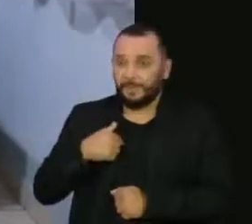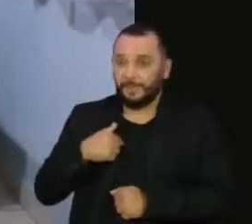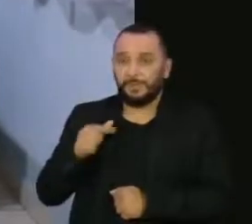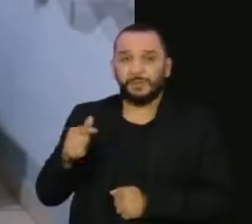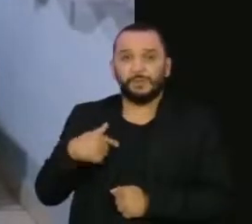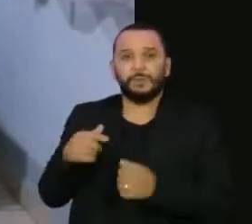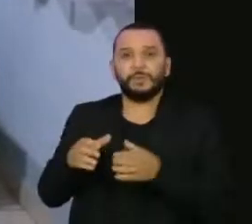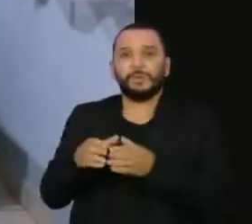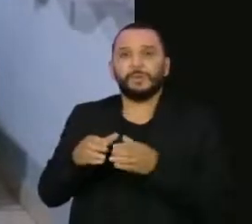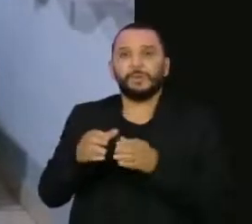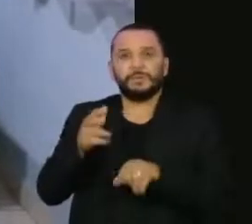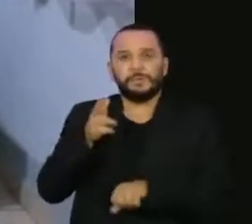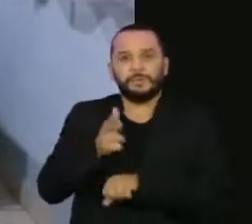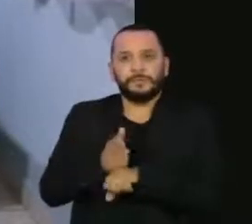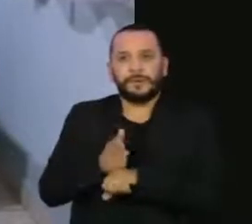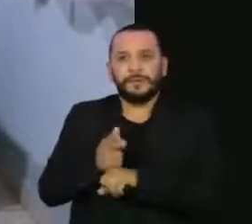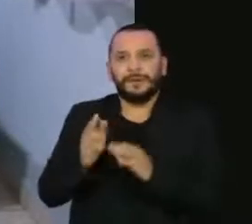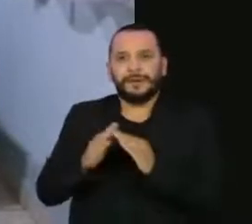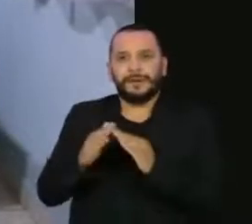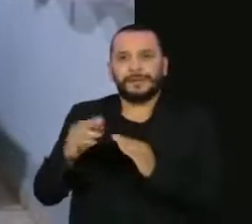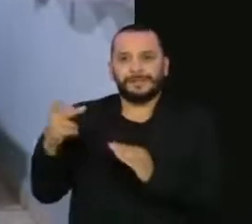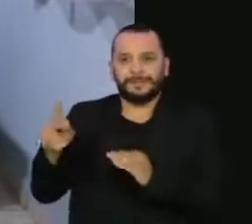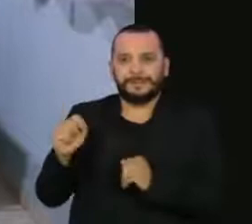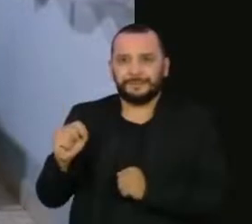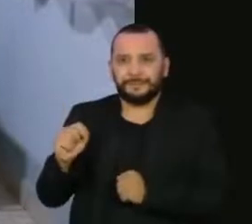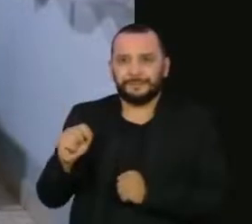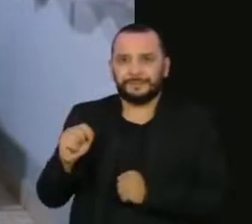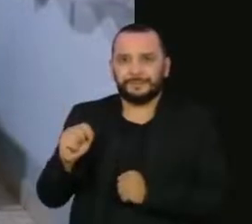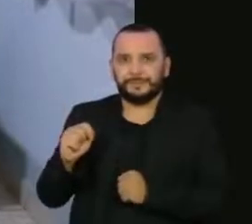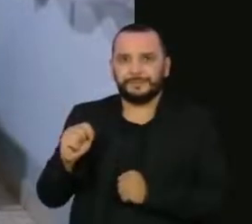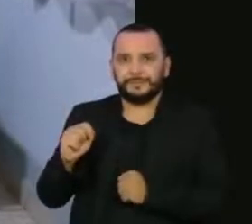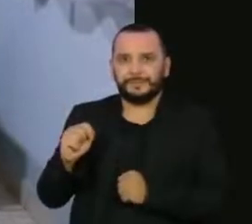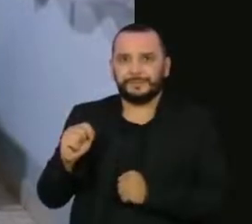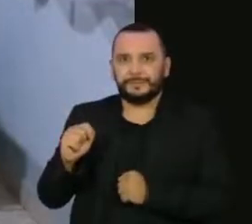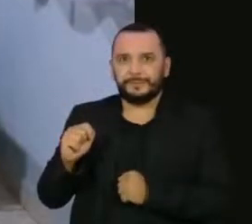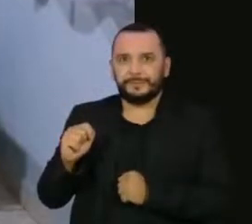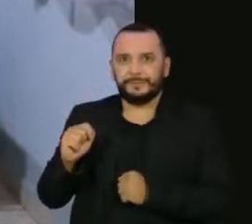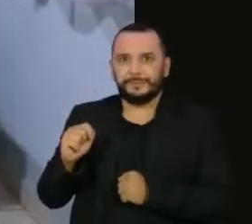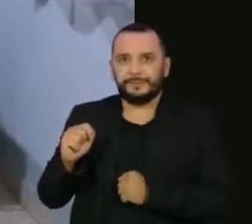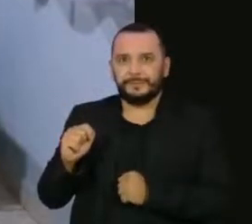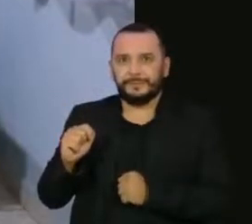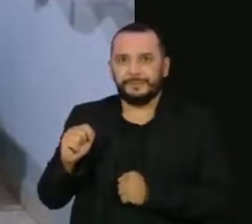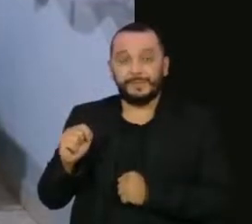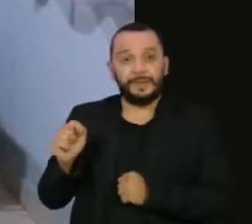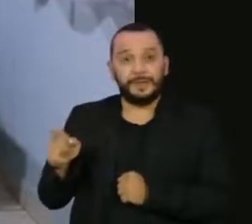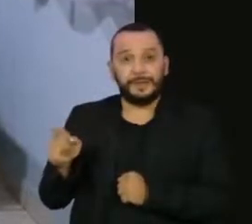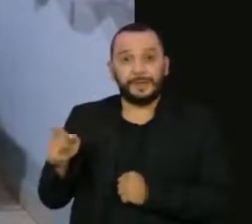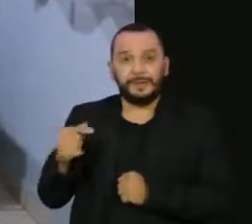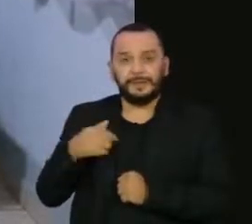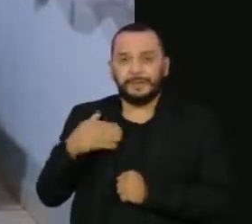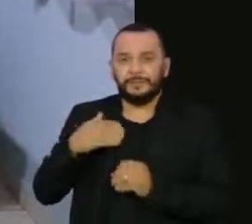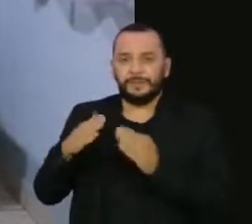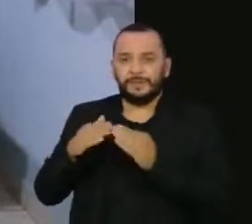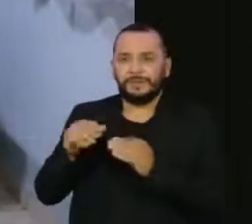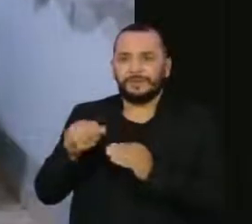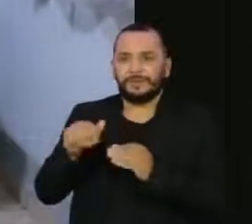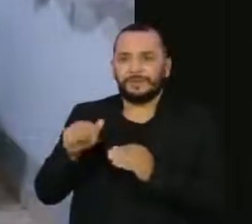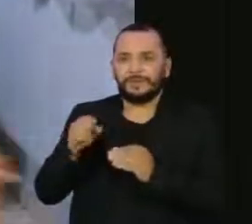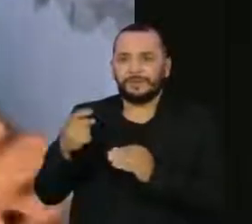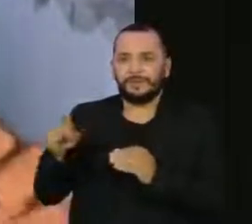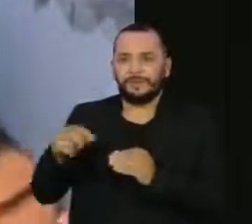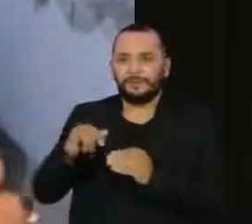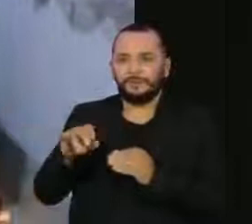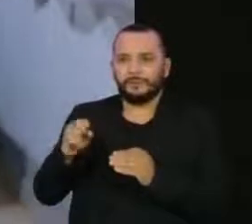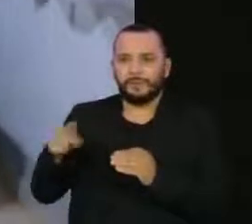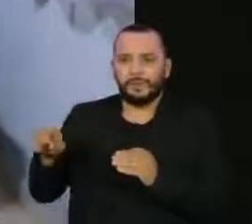filmagem, filmar lá na casa dele e tal, e aí, ele morava em São João de Miriti. Sabe